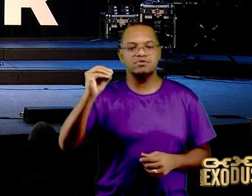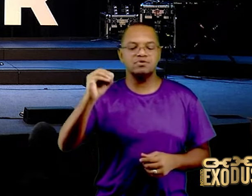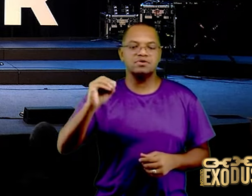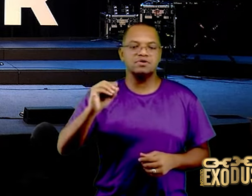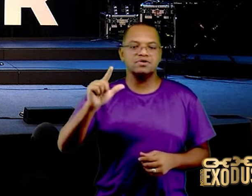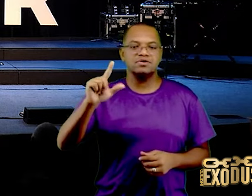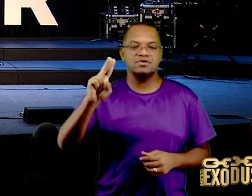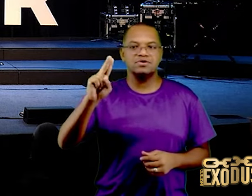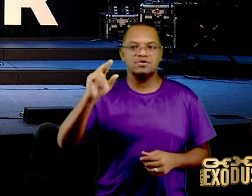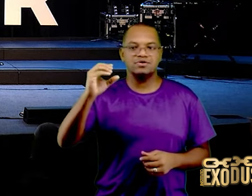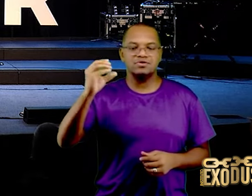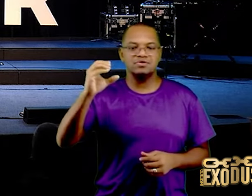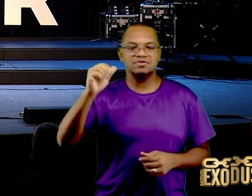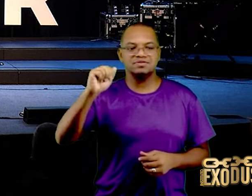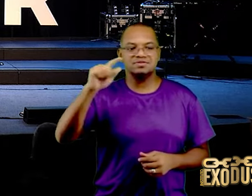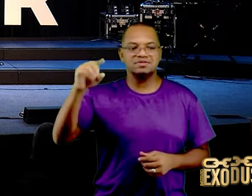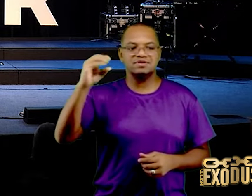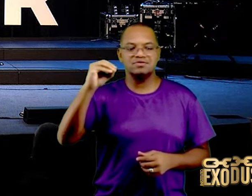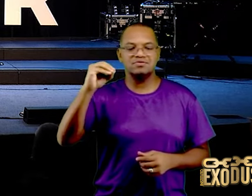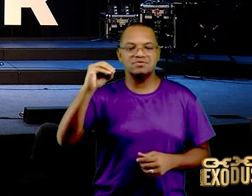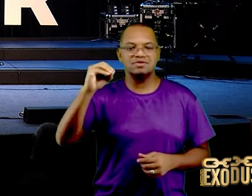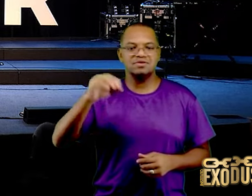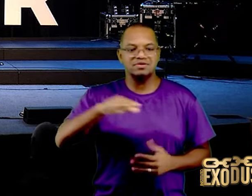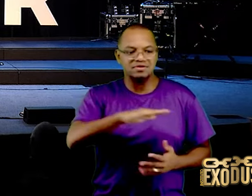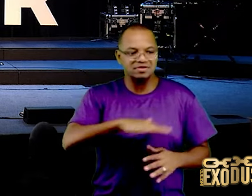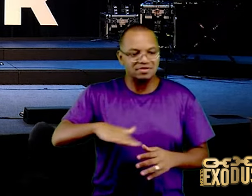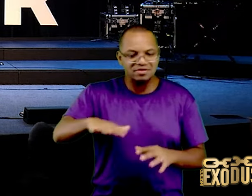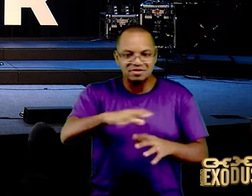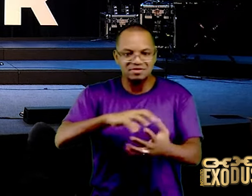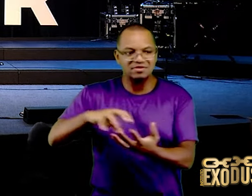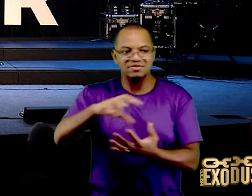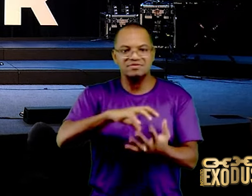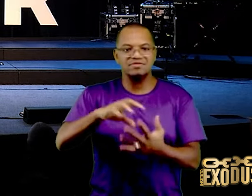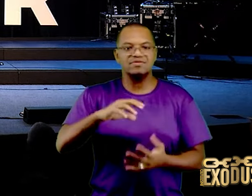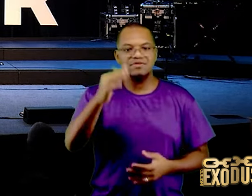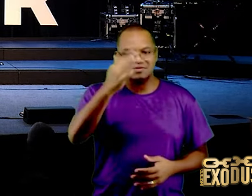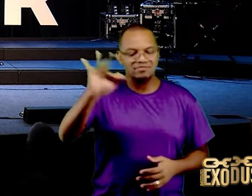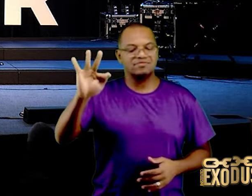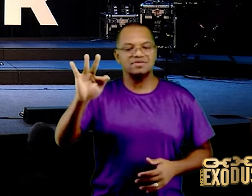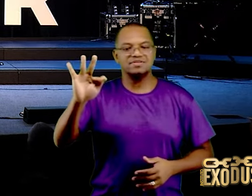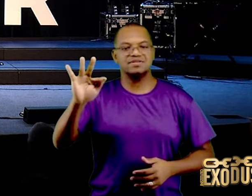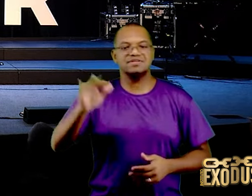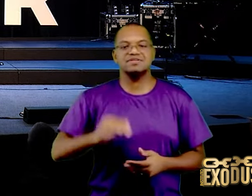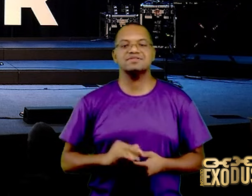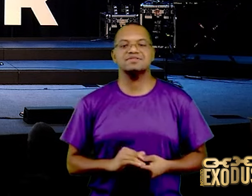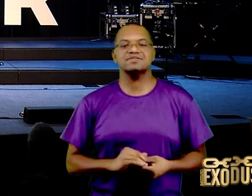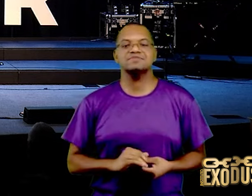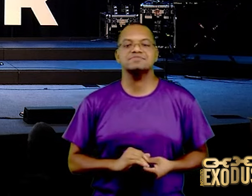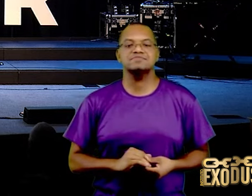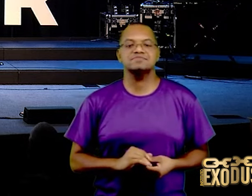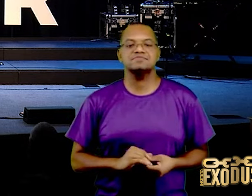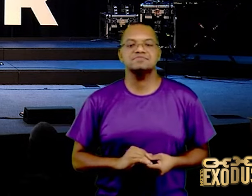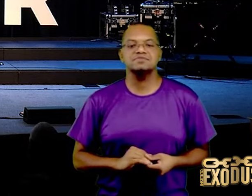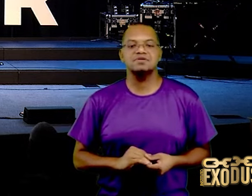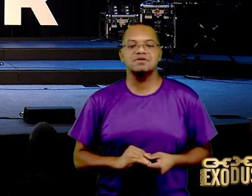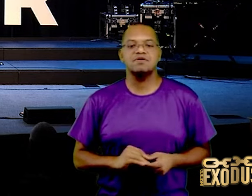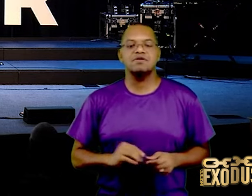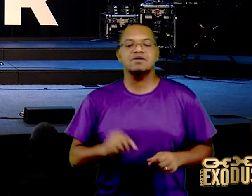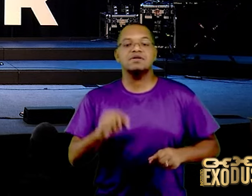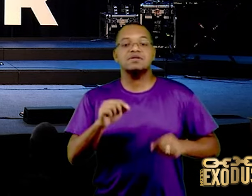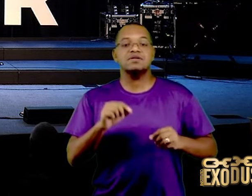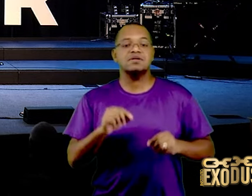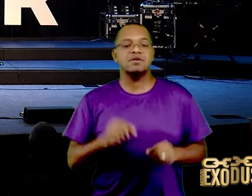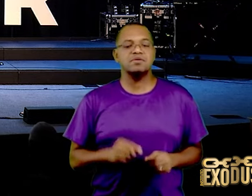aquele estado, era o estado francês, em terras americanas, ele sai com 33 mil homens, vamos vencer, aqueles colonos,